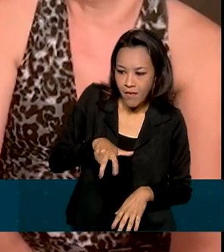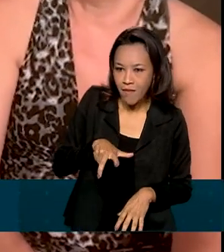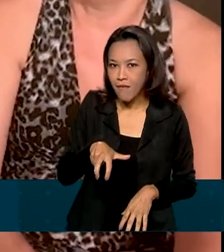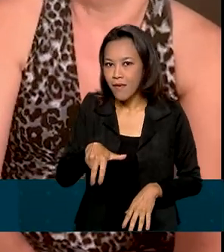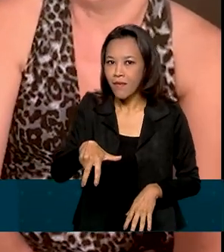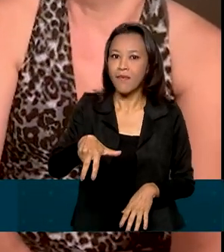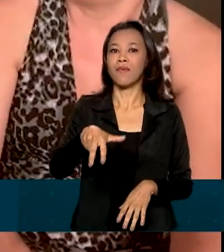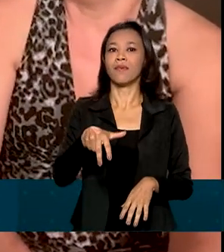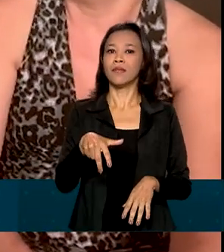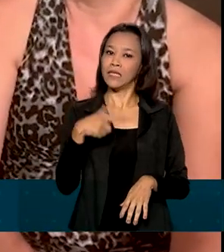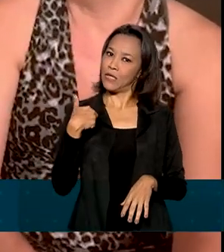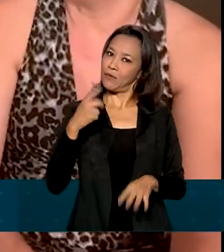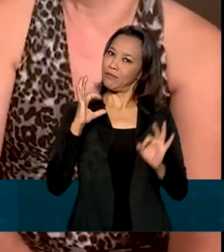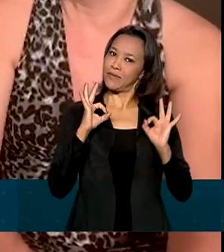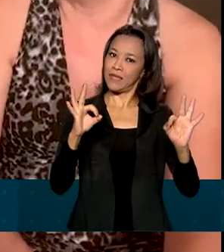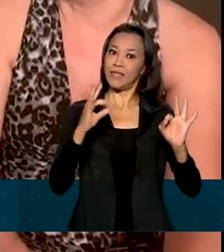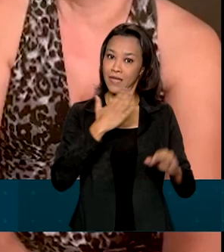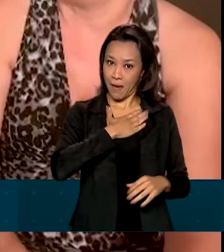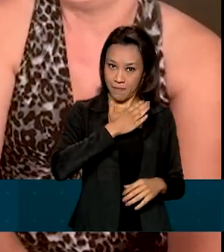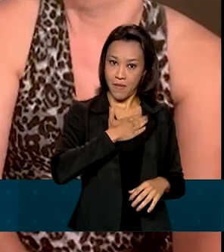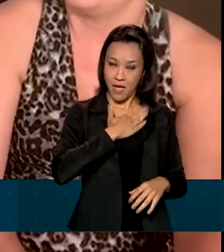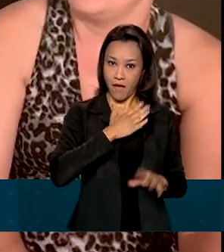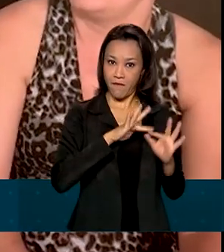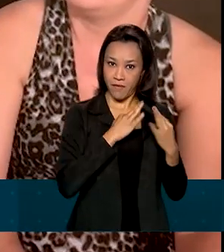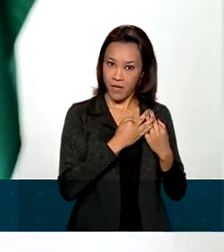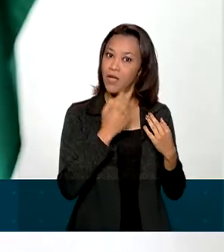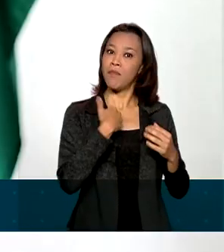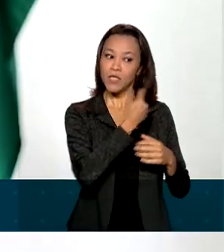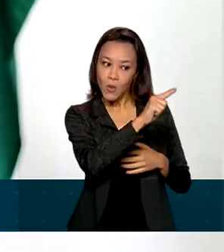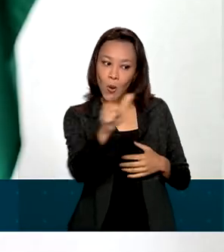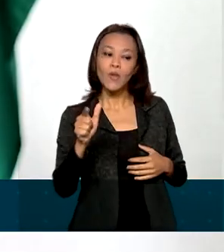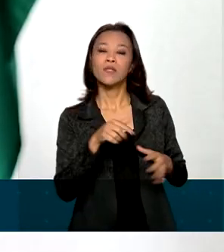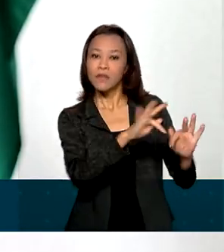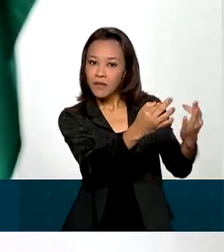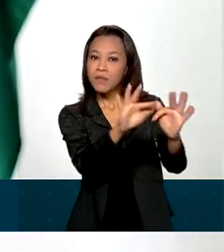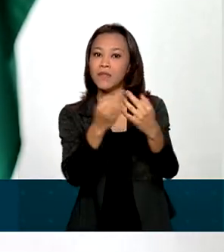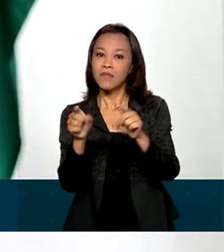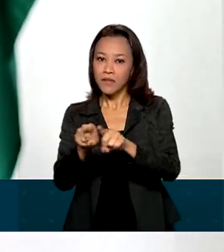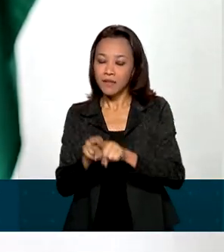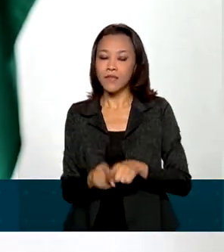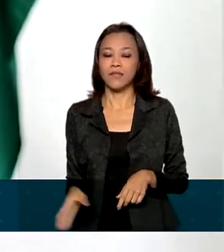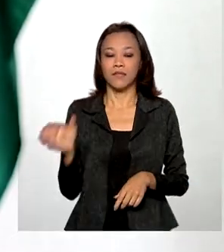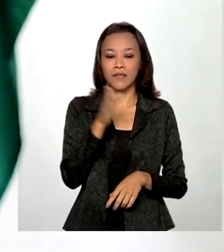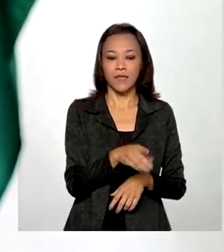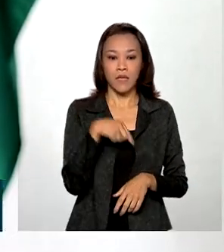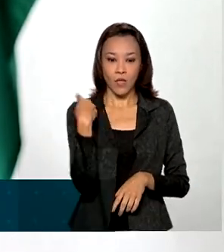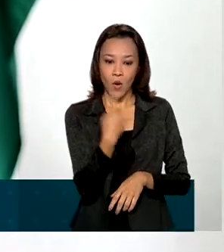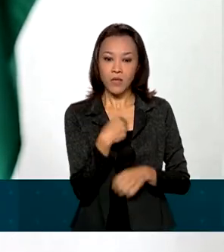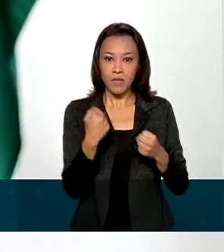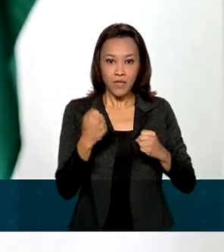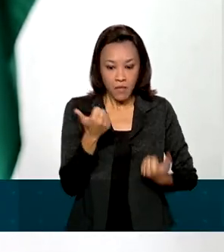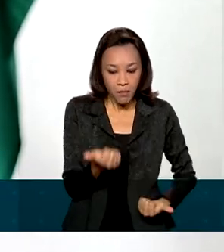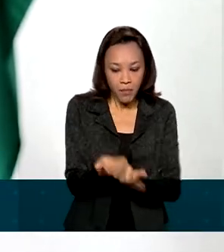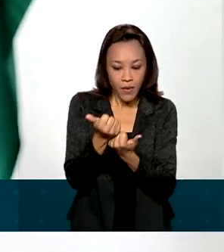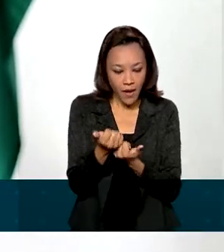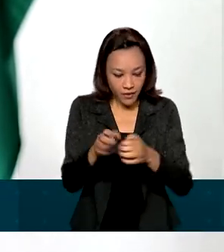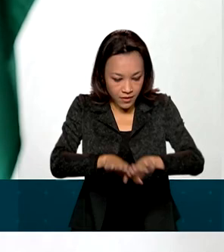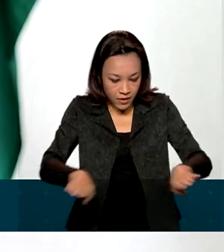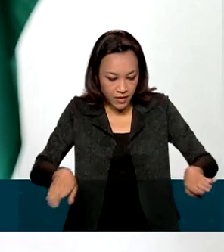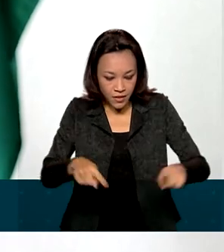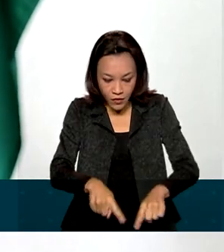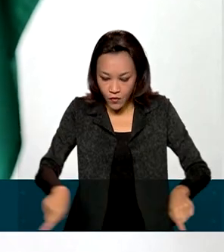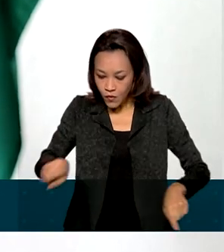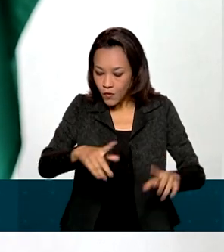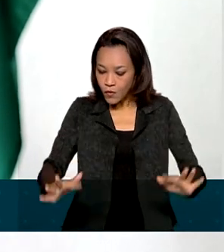com certeza, não só eu, mas muitas mães veem a diferença. Investir nas crianças para que tenhamos futuros cidadãos